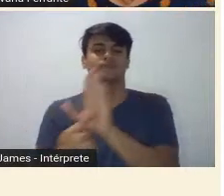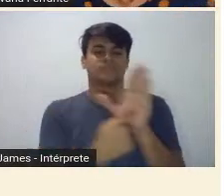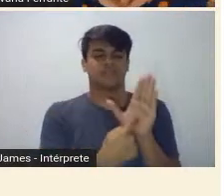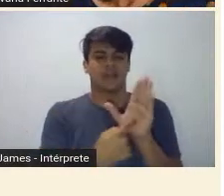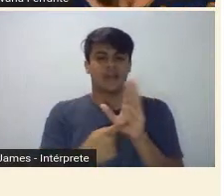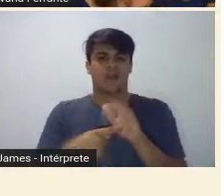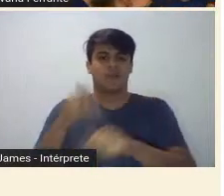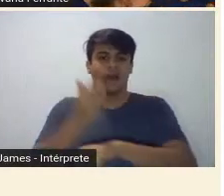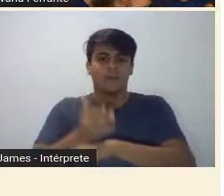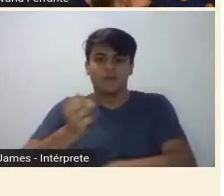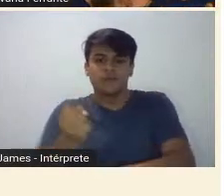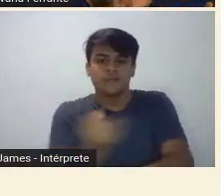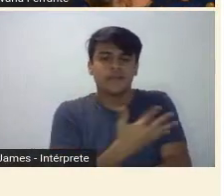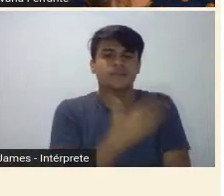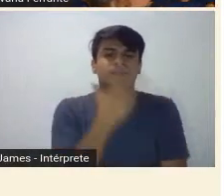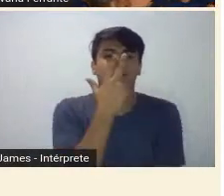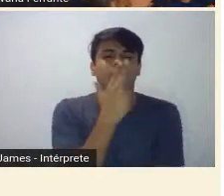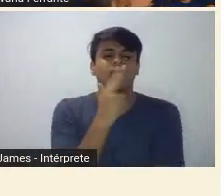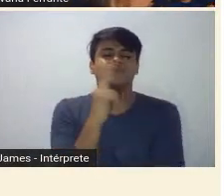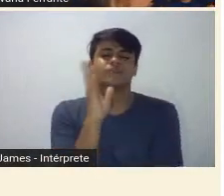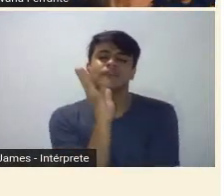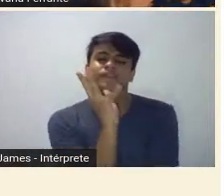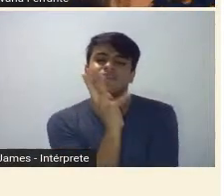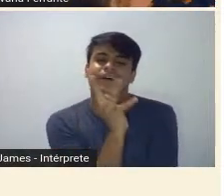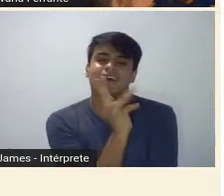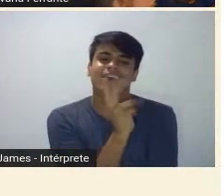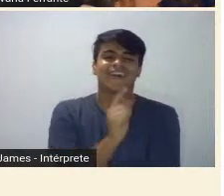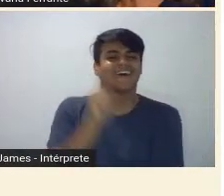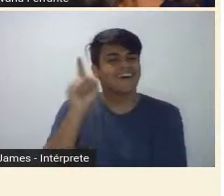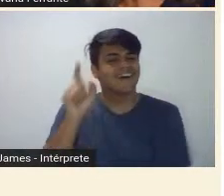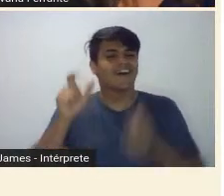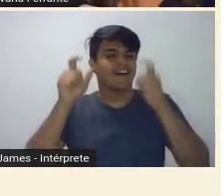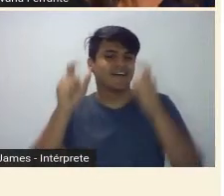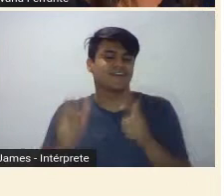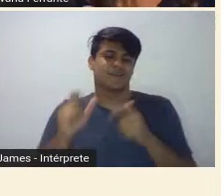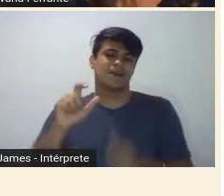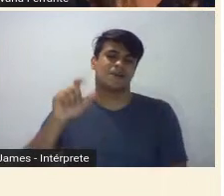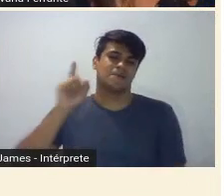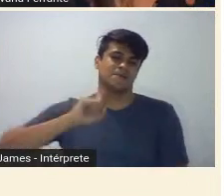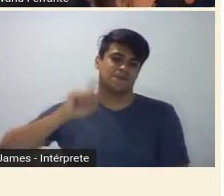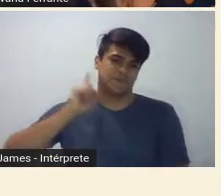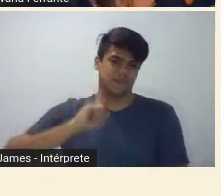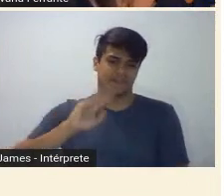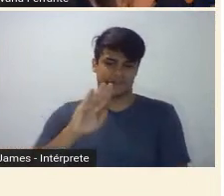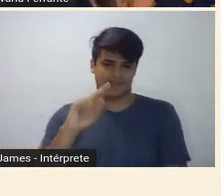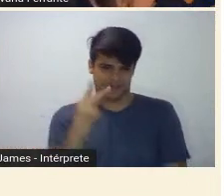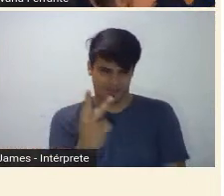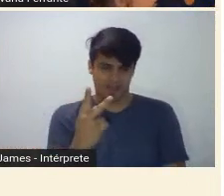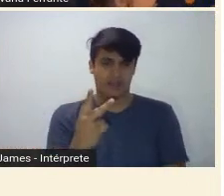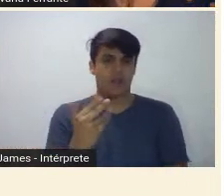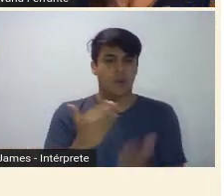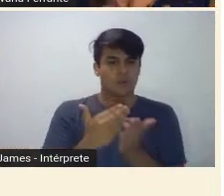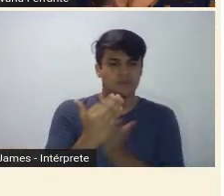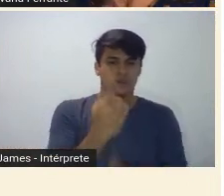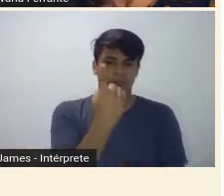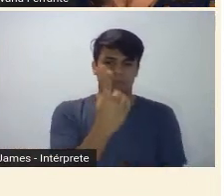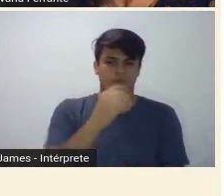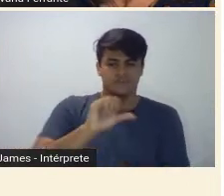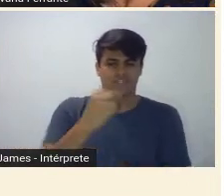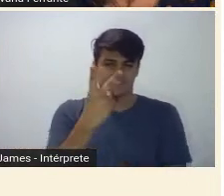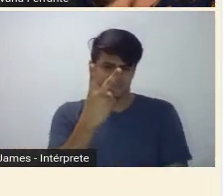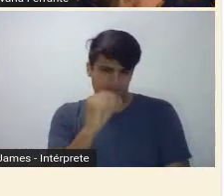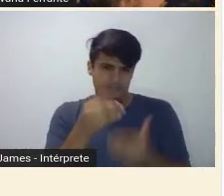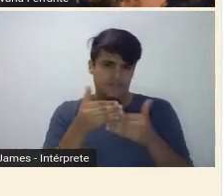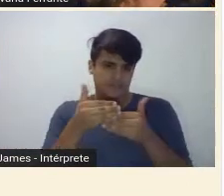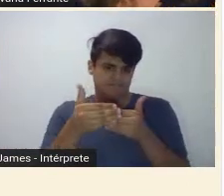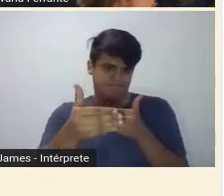lentamente na cidade de Belo Horizonte nas duas primeiras décadas do século XX. Quando